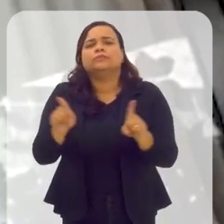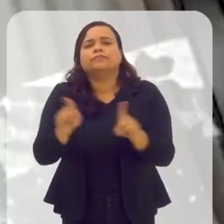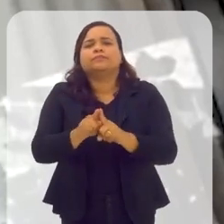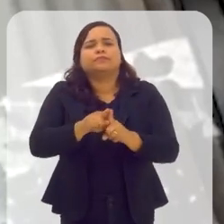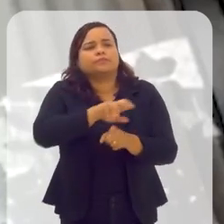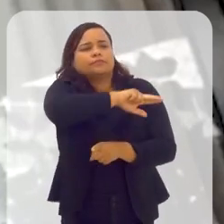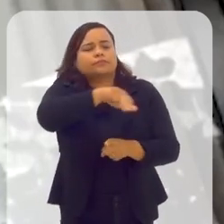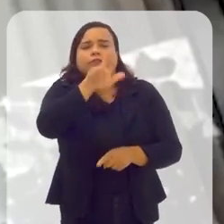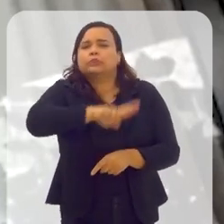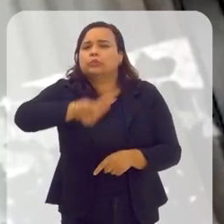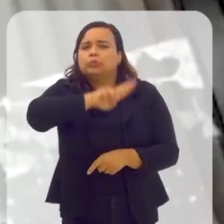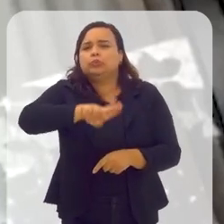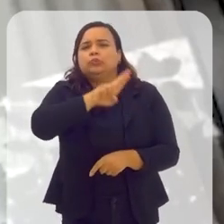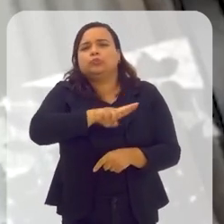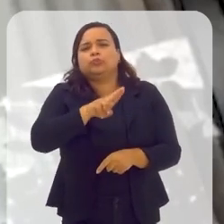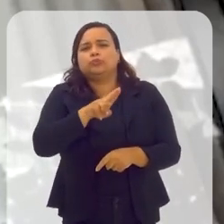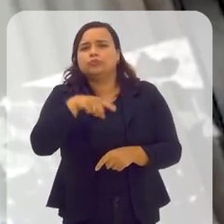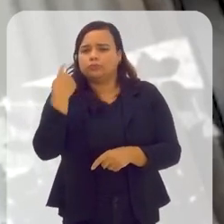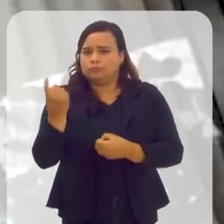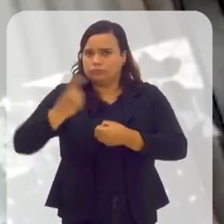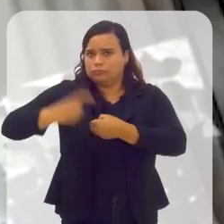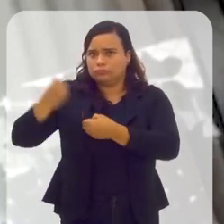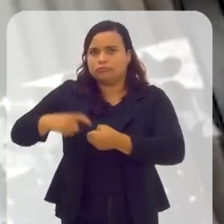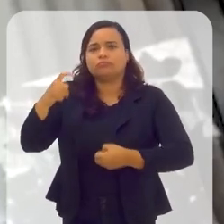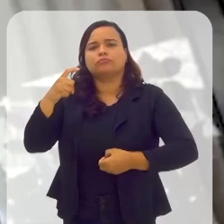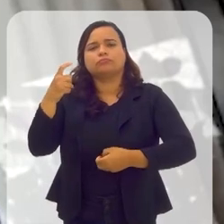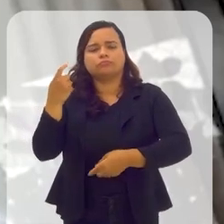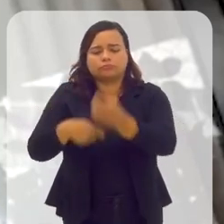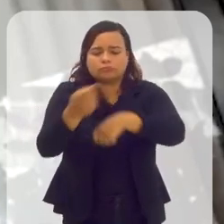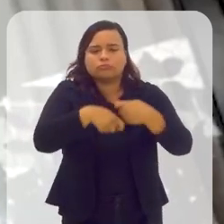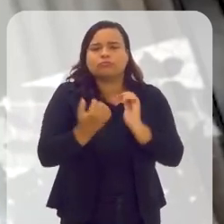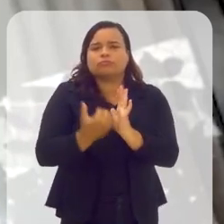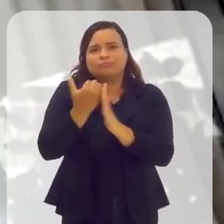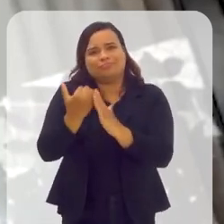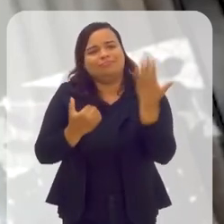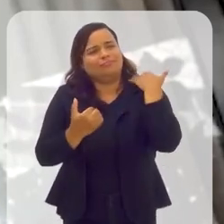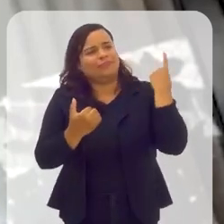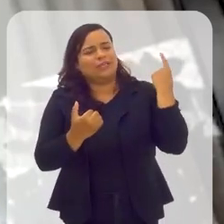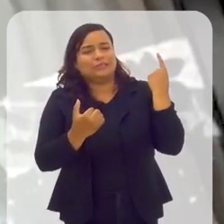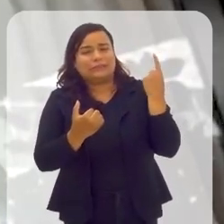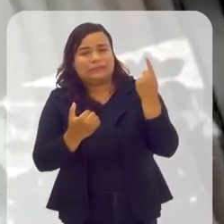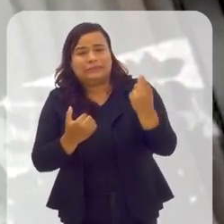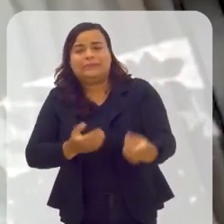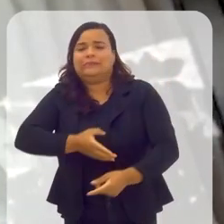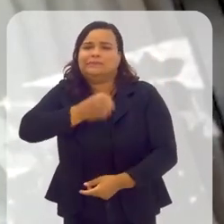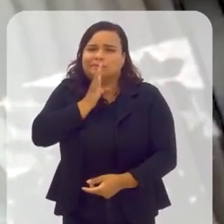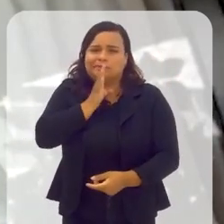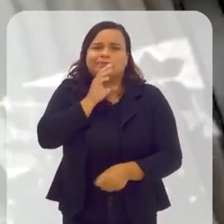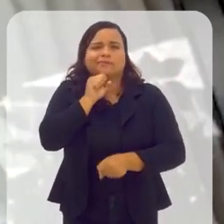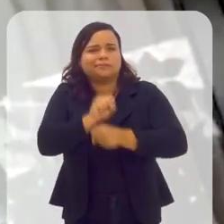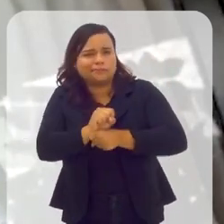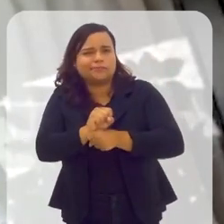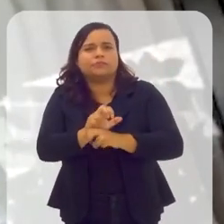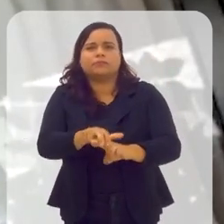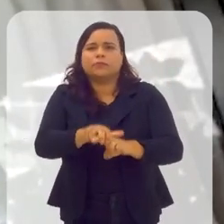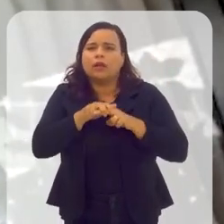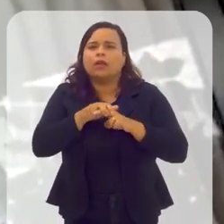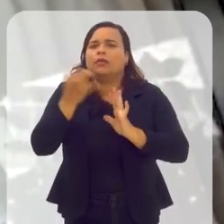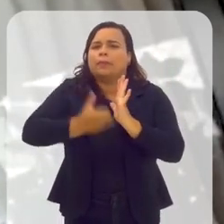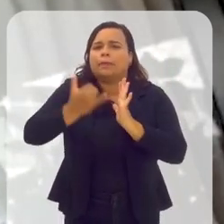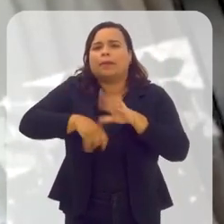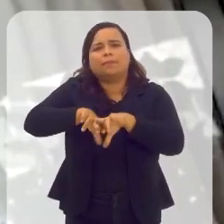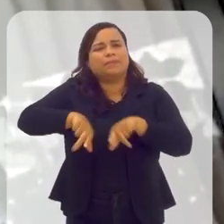consumo estão retomando ao mercado depois de muito tempo por causa de uma tributação que